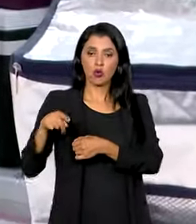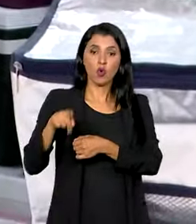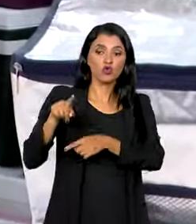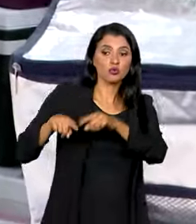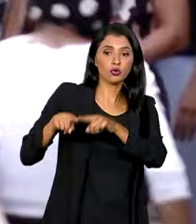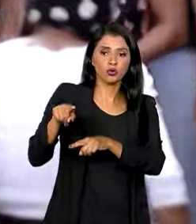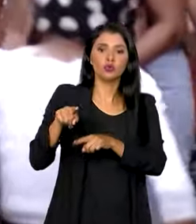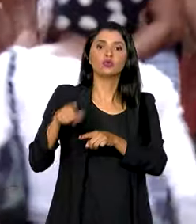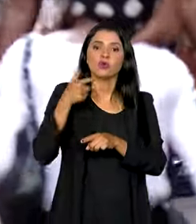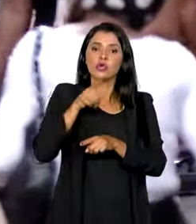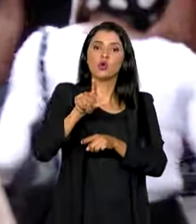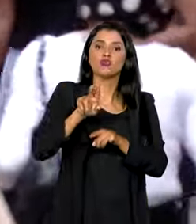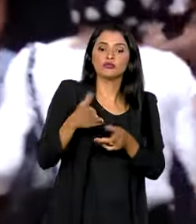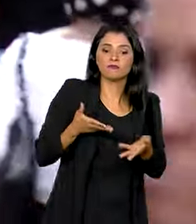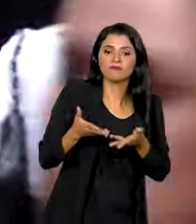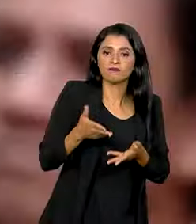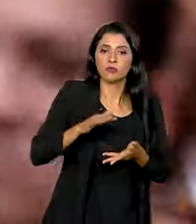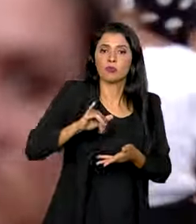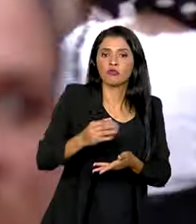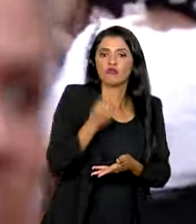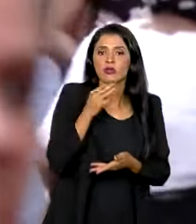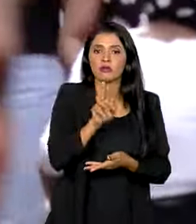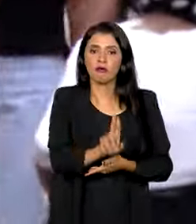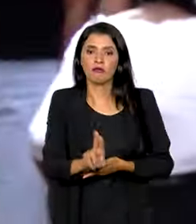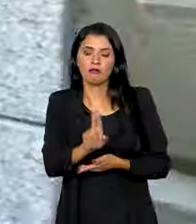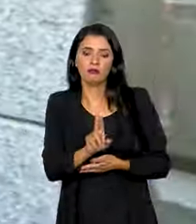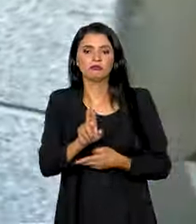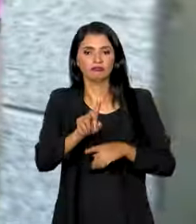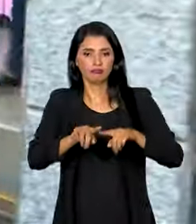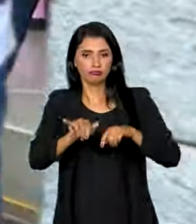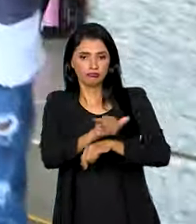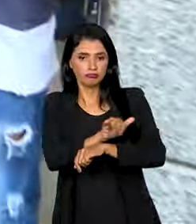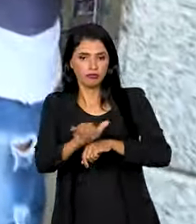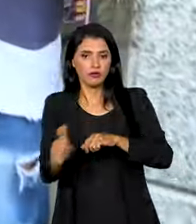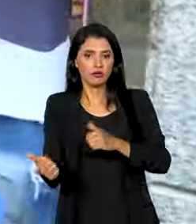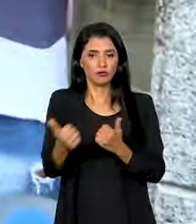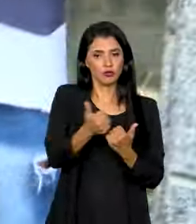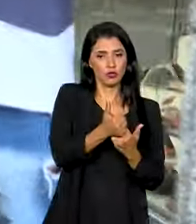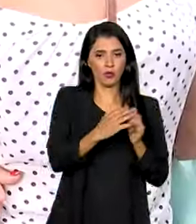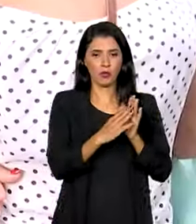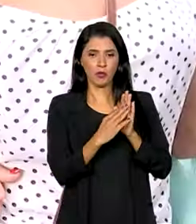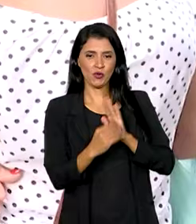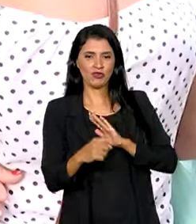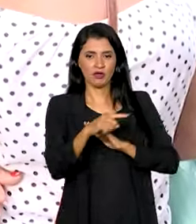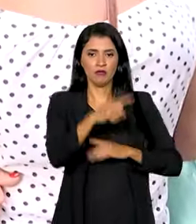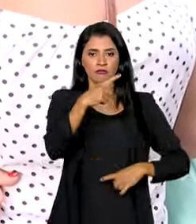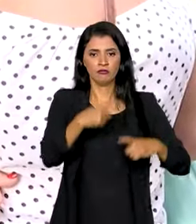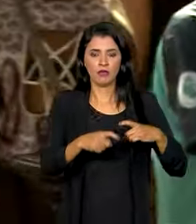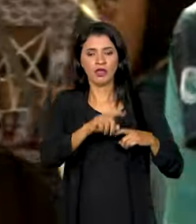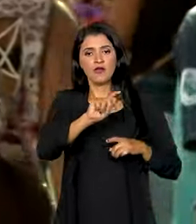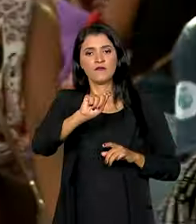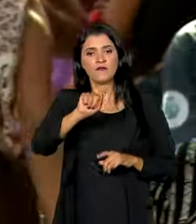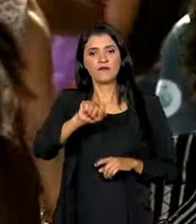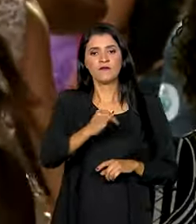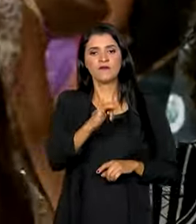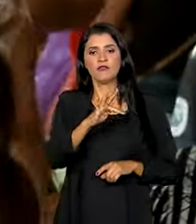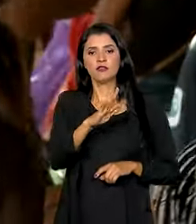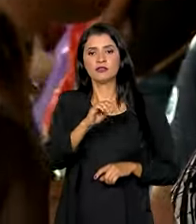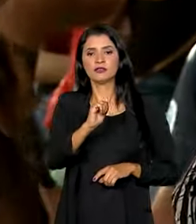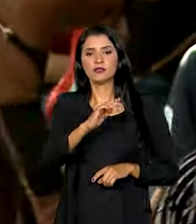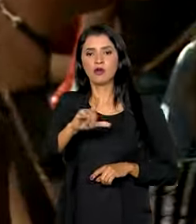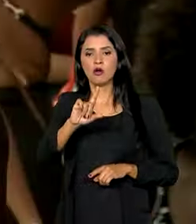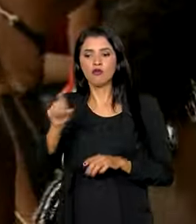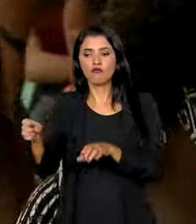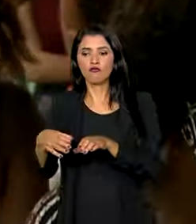serviço consumido. Esse mecanismo vai substituir o atual modelo de guerra fiscal pelo Fundo de Desenvolvimento